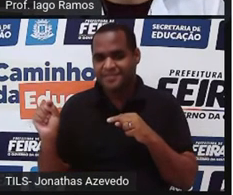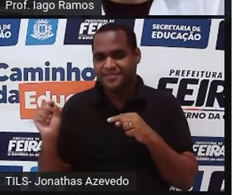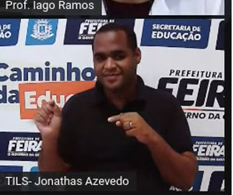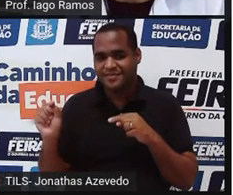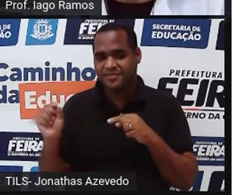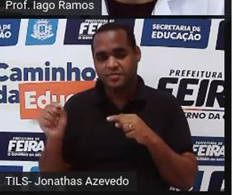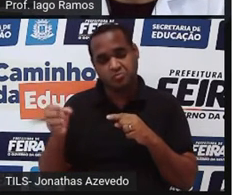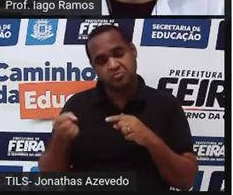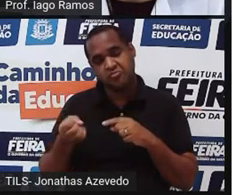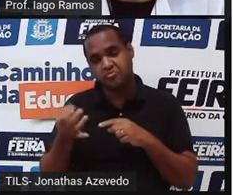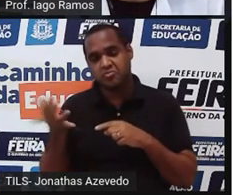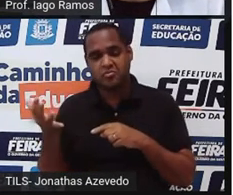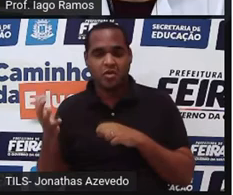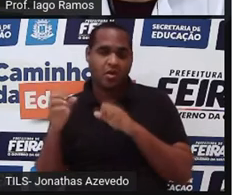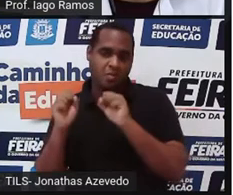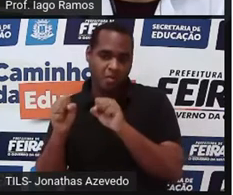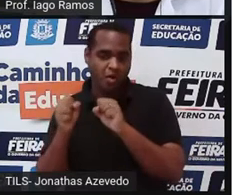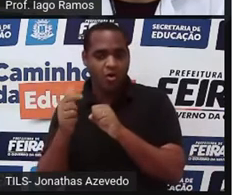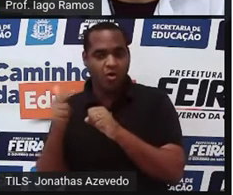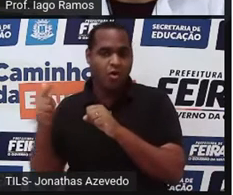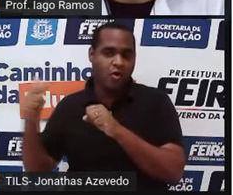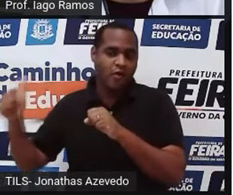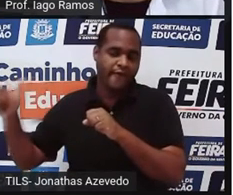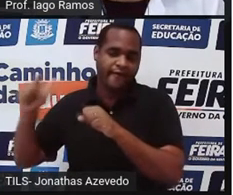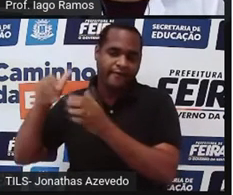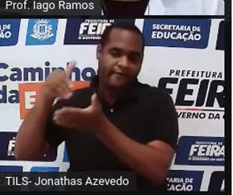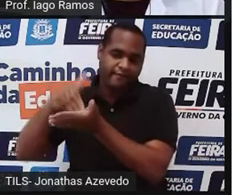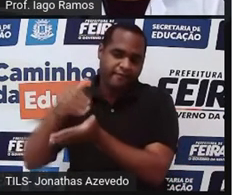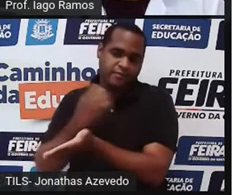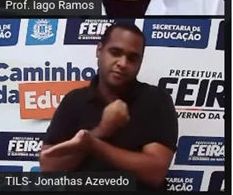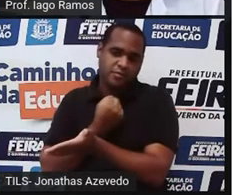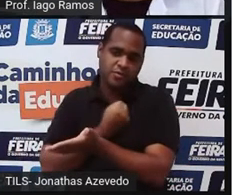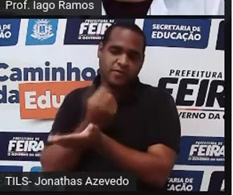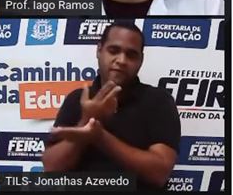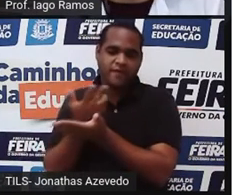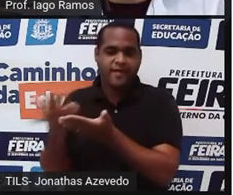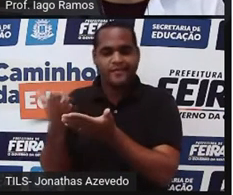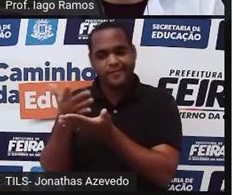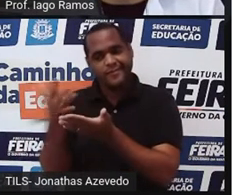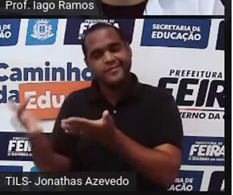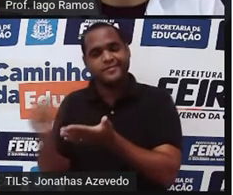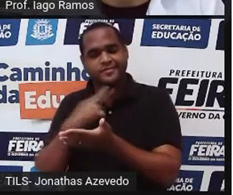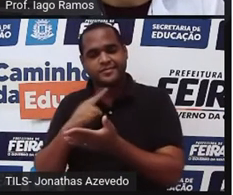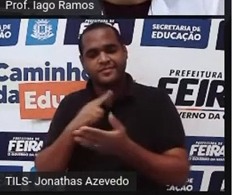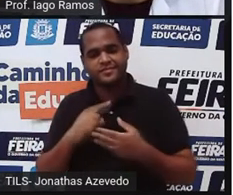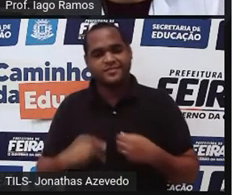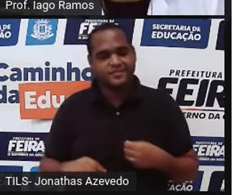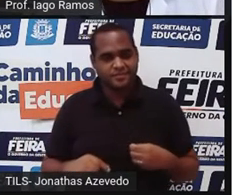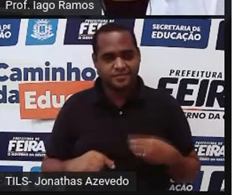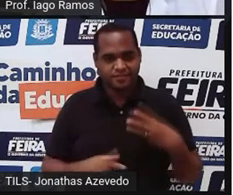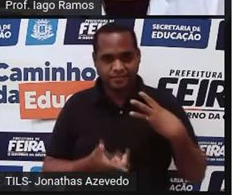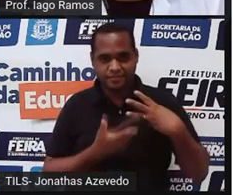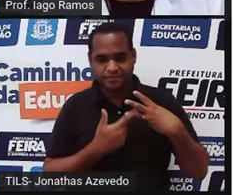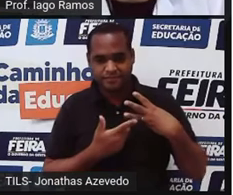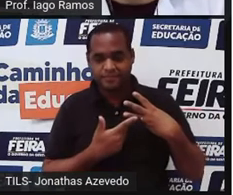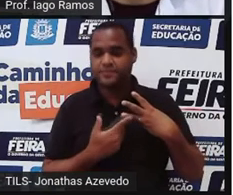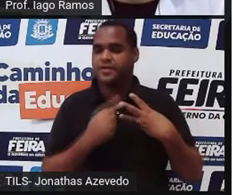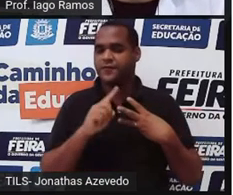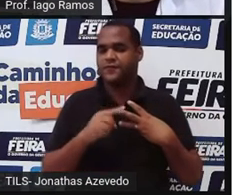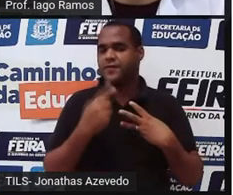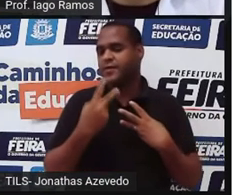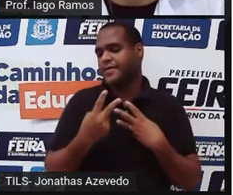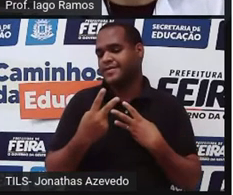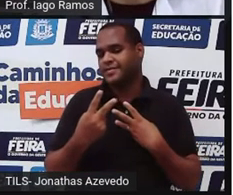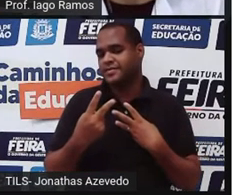dizer que existem infinitos algarismos aparecendo depois da vírgula. Letra C, 1